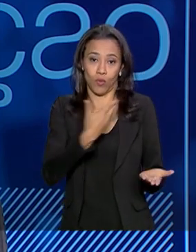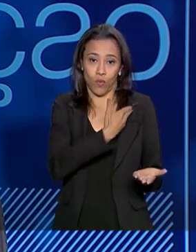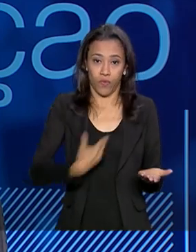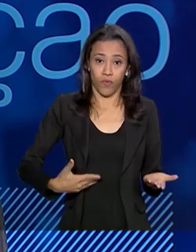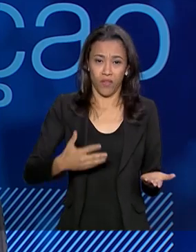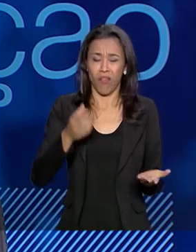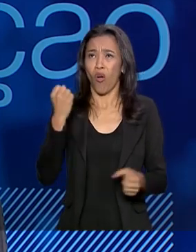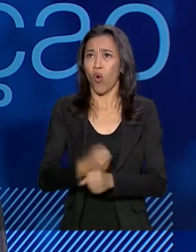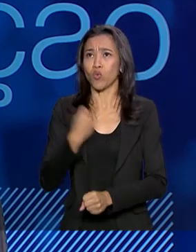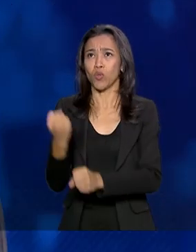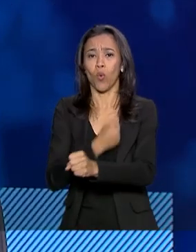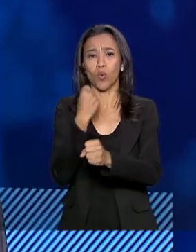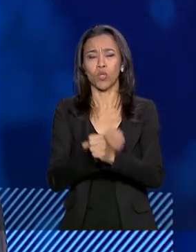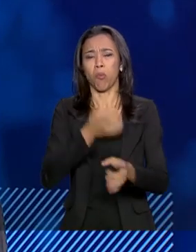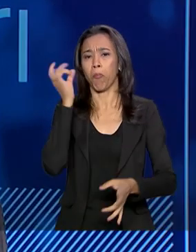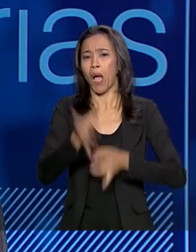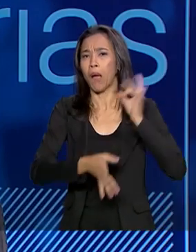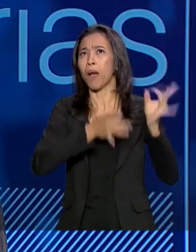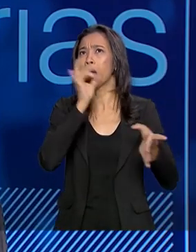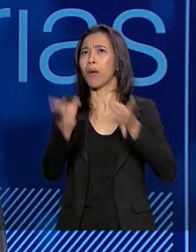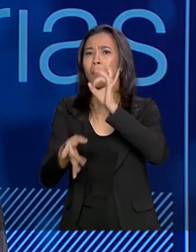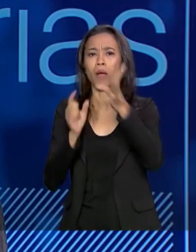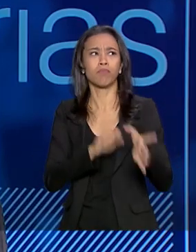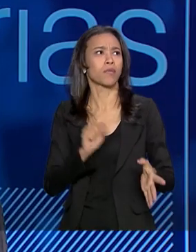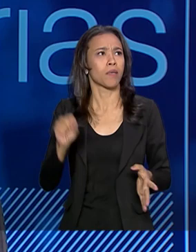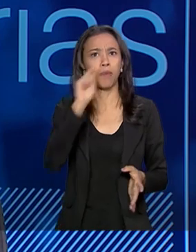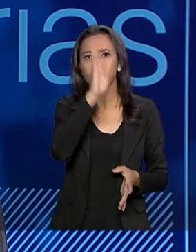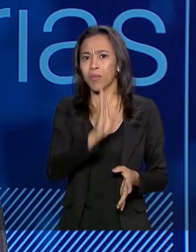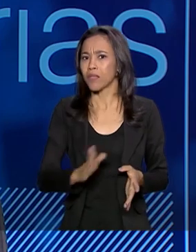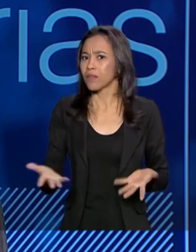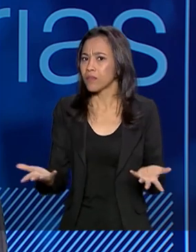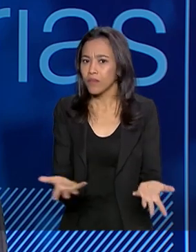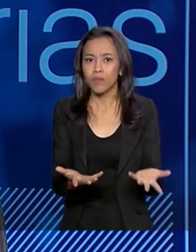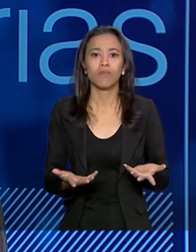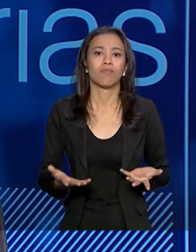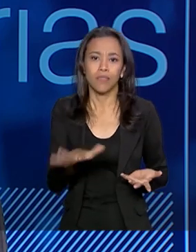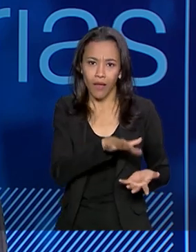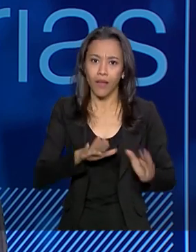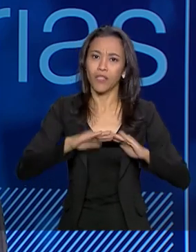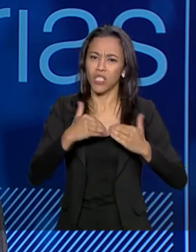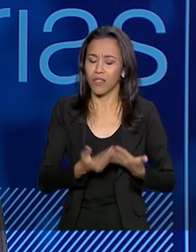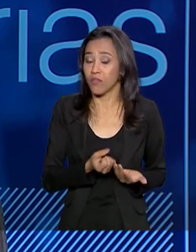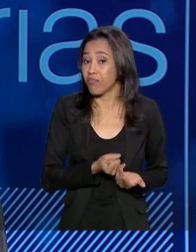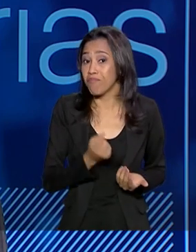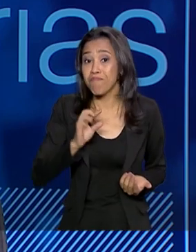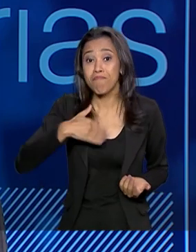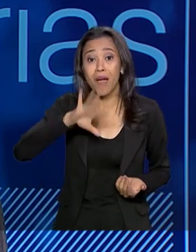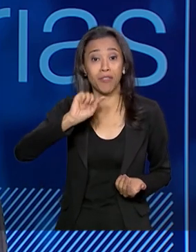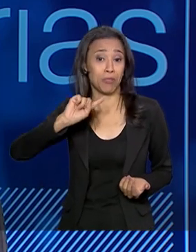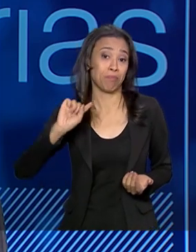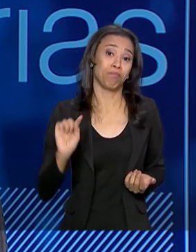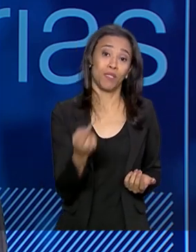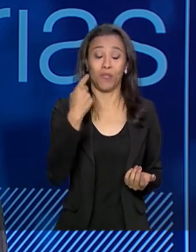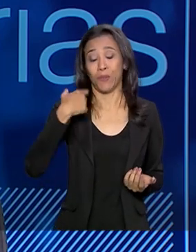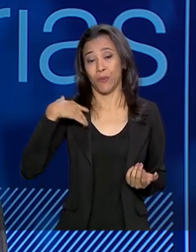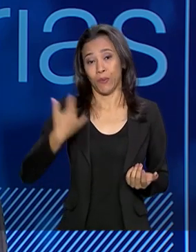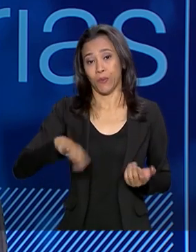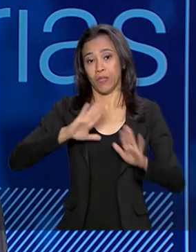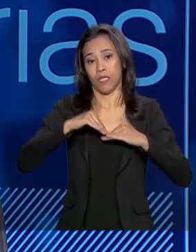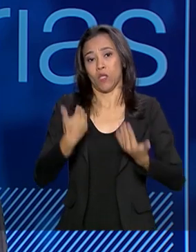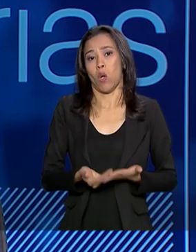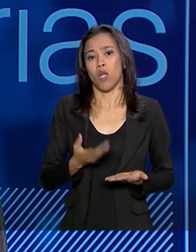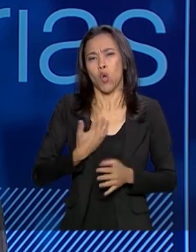de obras inacabadas ainda do PAC muito grande nesse setor de creches. São milhares, literalmente milhares de creches que